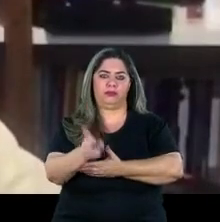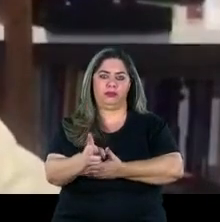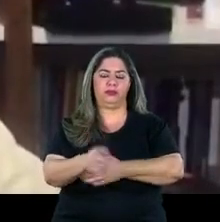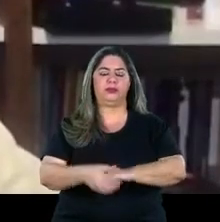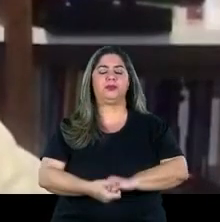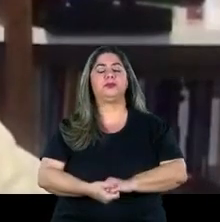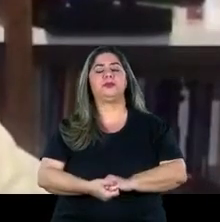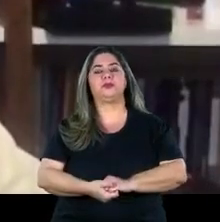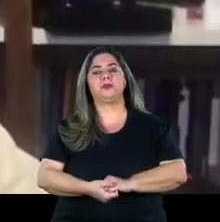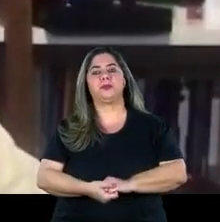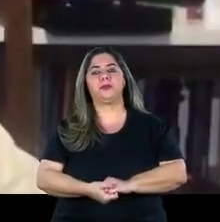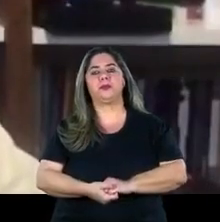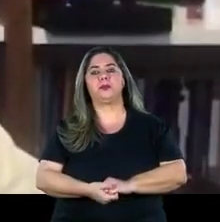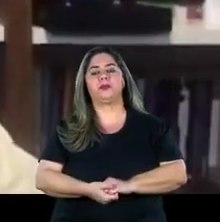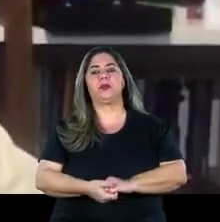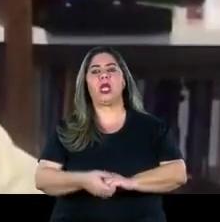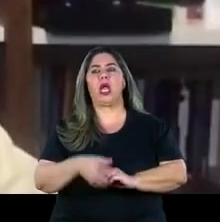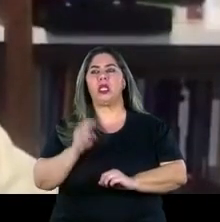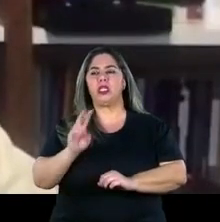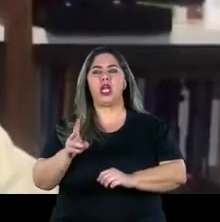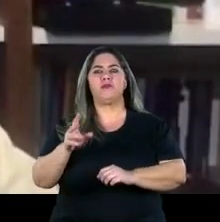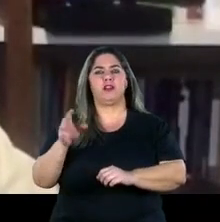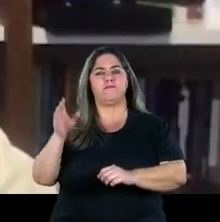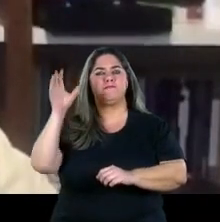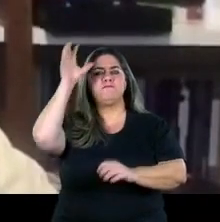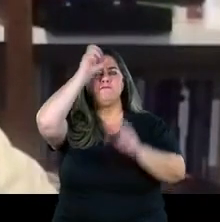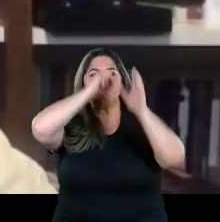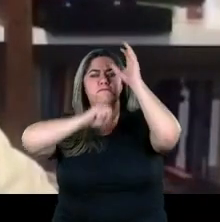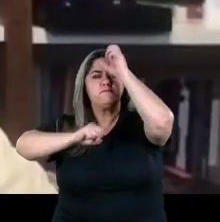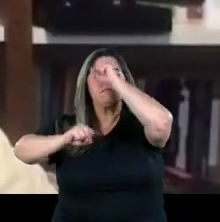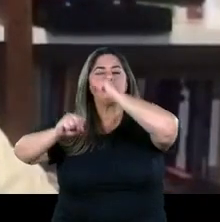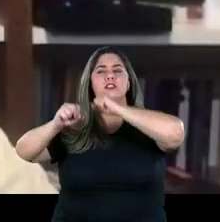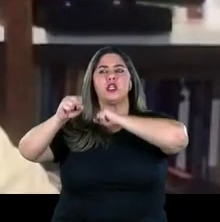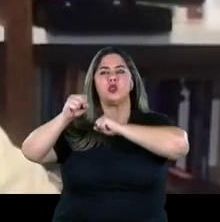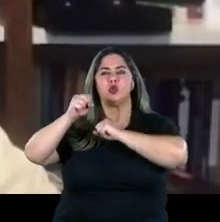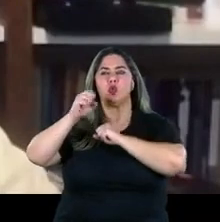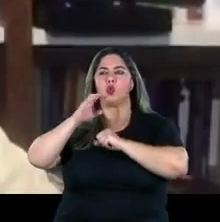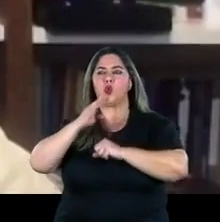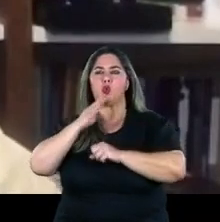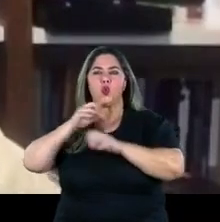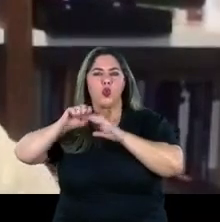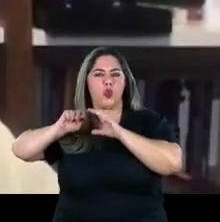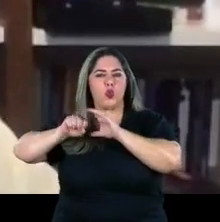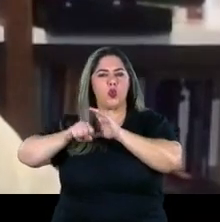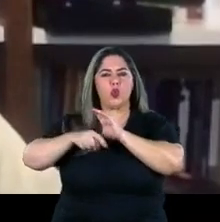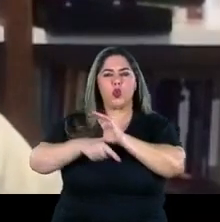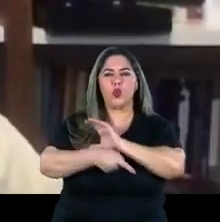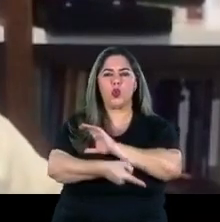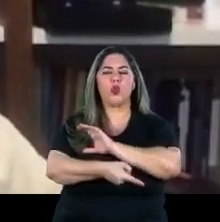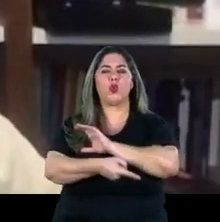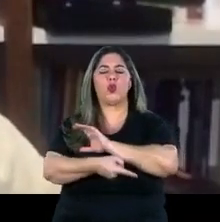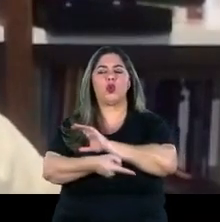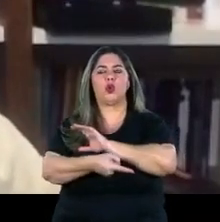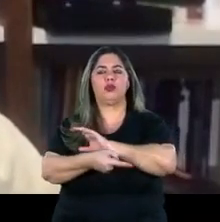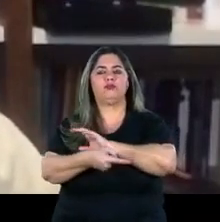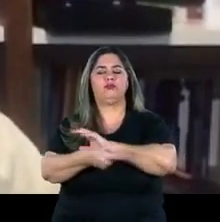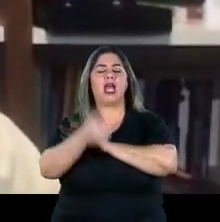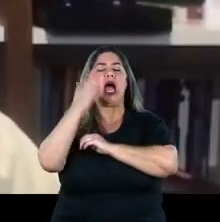na medida que a gente se informa e aprofunda o conhecimento sobre isso nós saberemos o que fazer